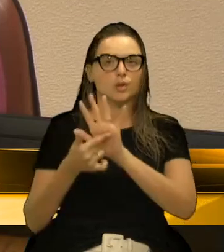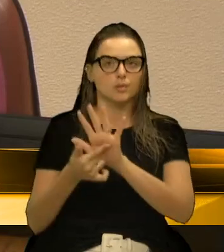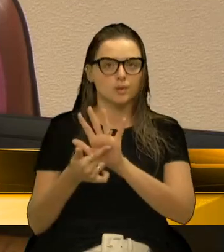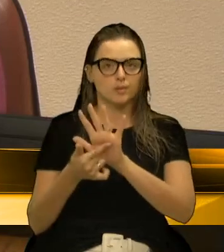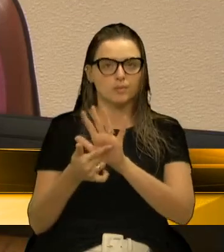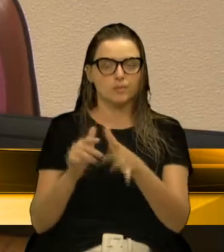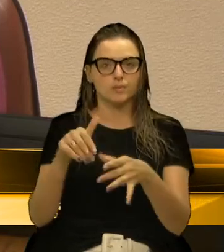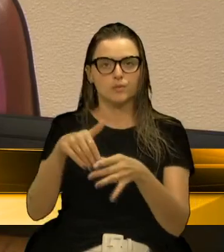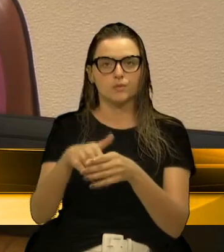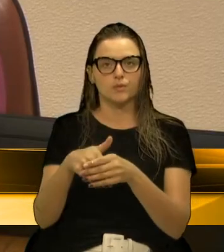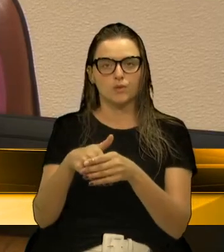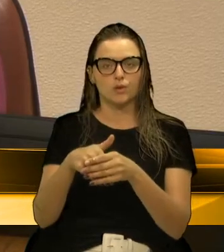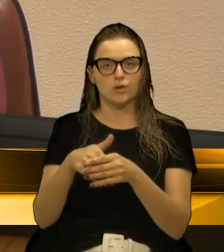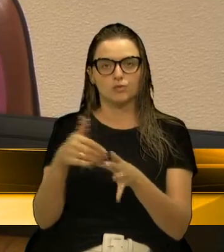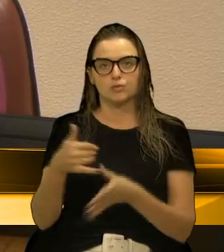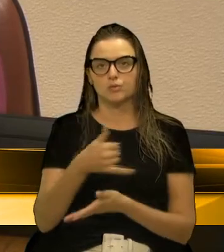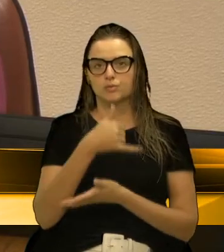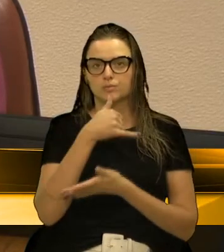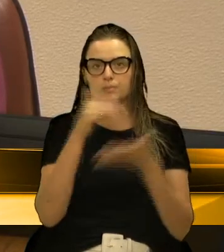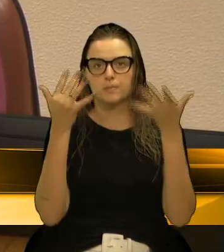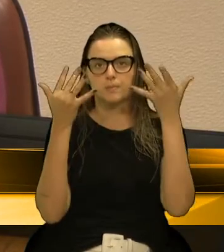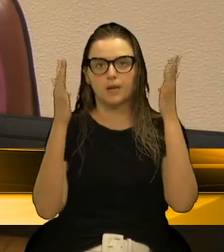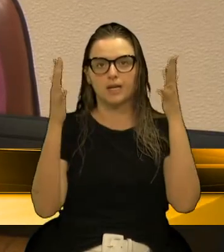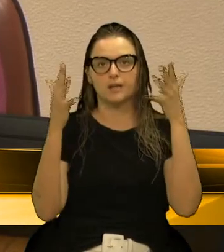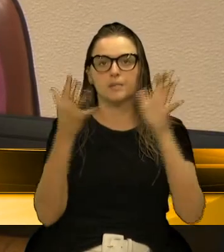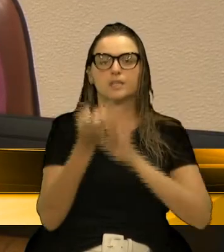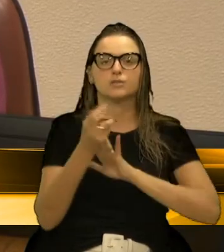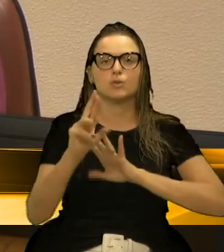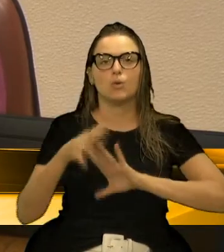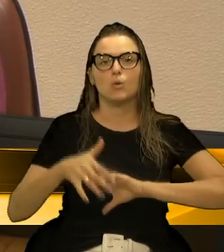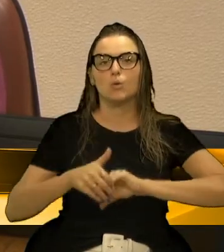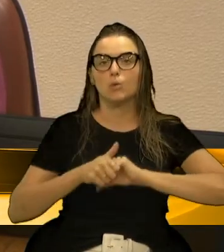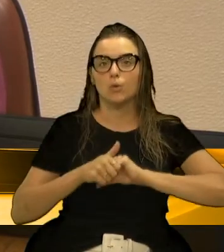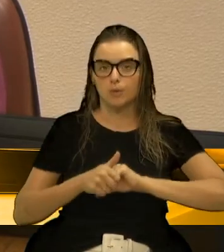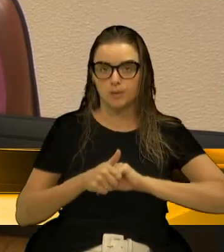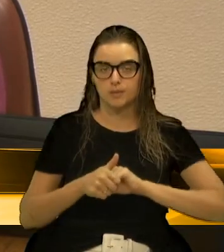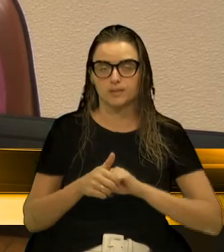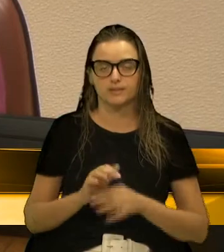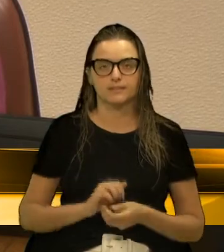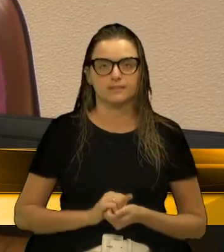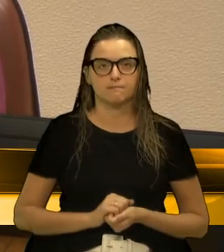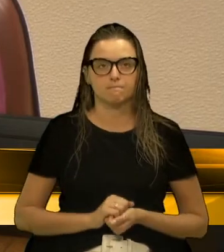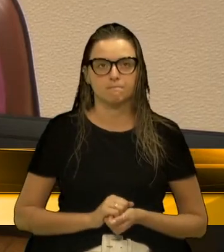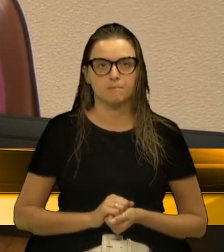Para apresentações de voto de pesar, de louvor e de congratulações.